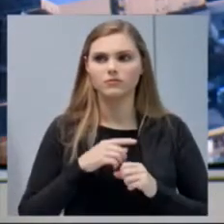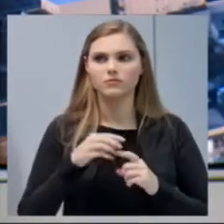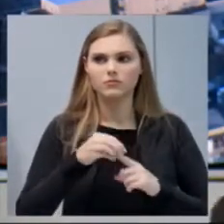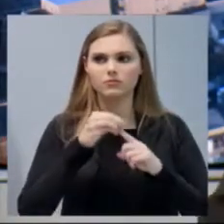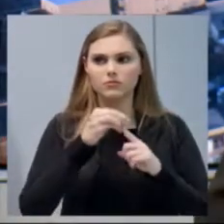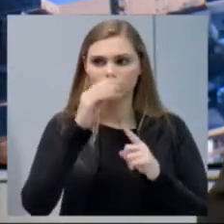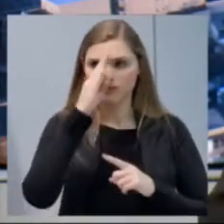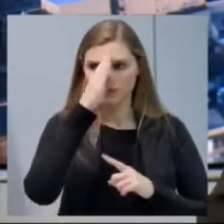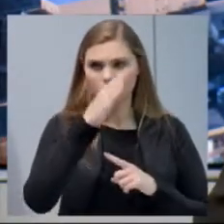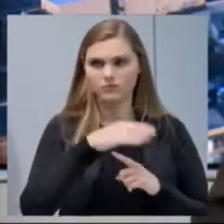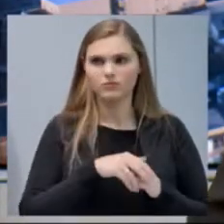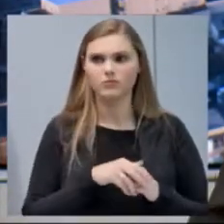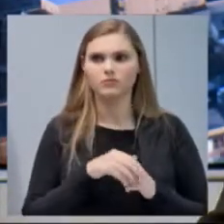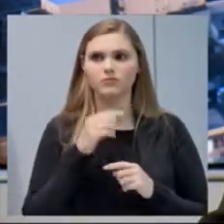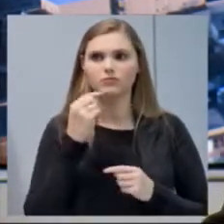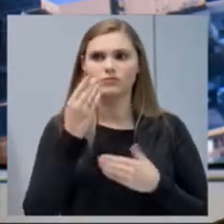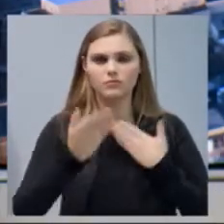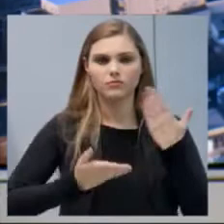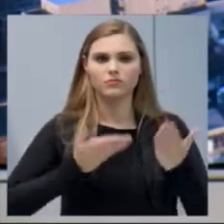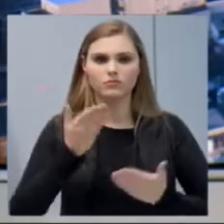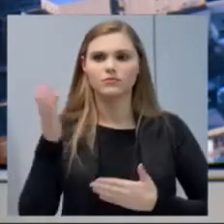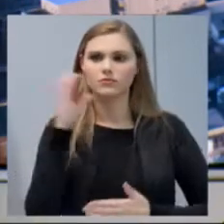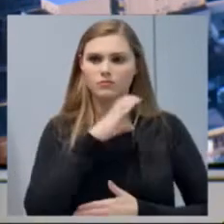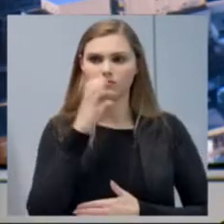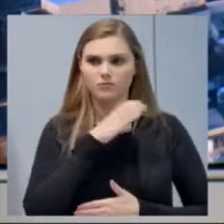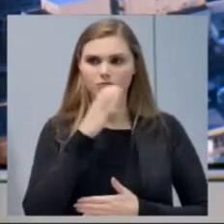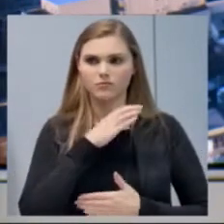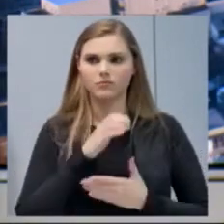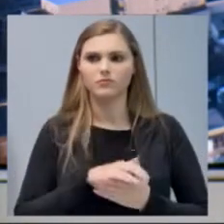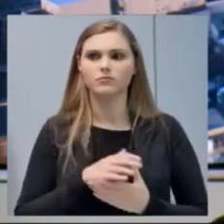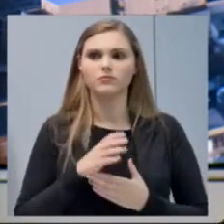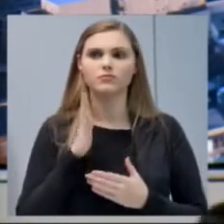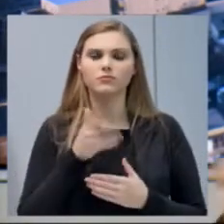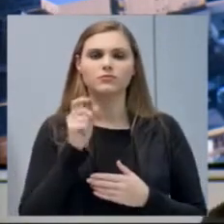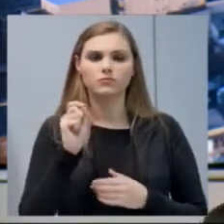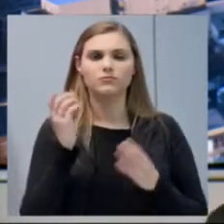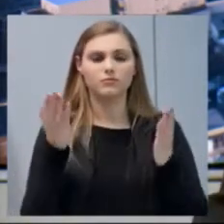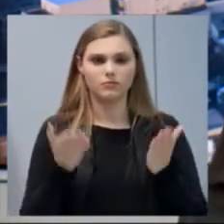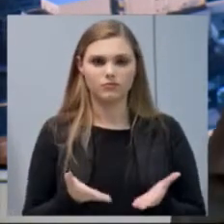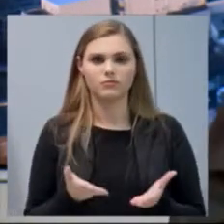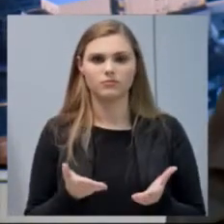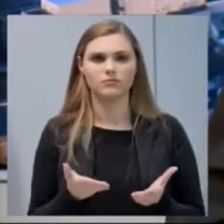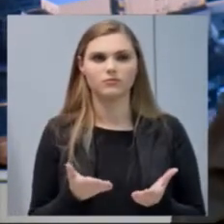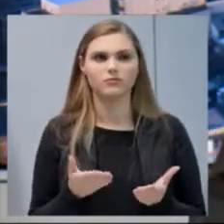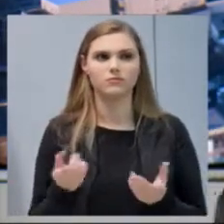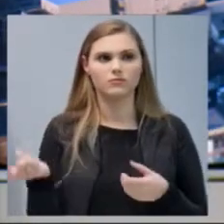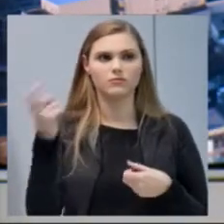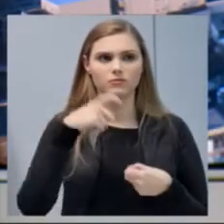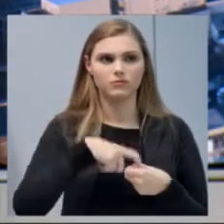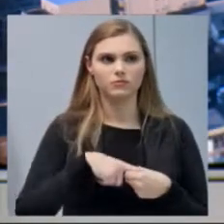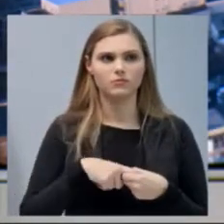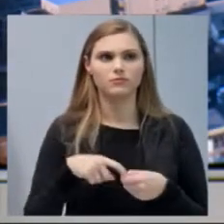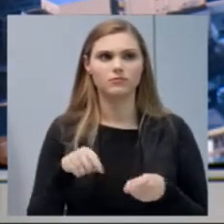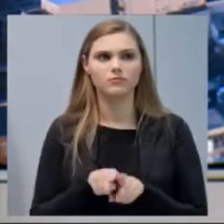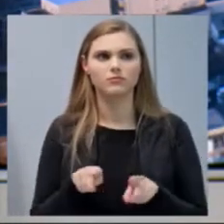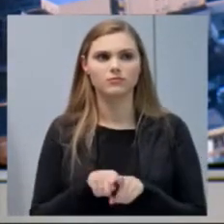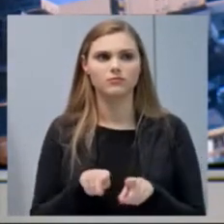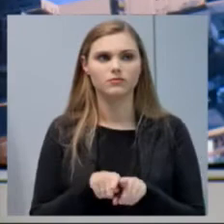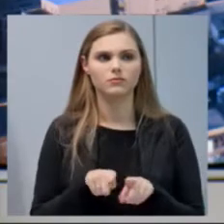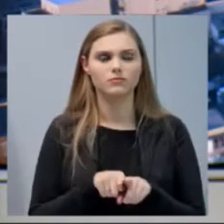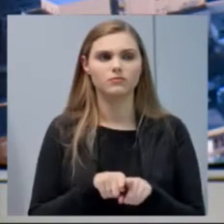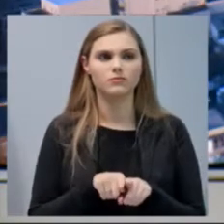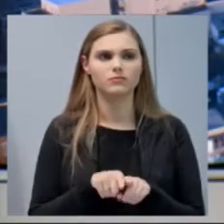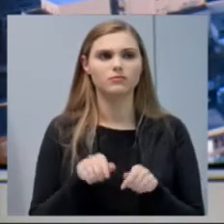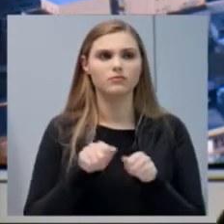este atendimento com agilidade. Haja visto que agora também está retomando também, sendo